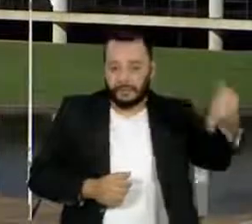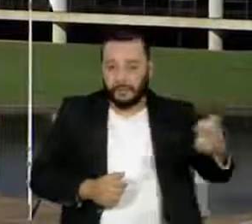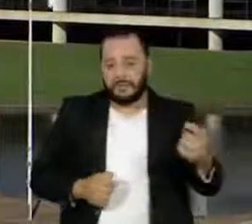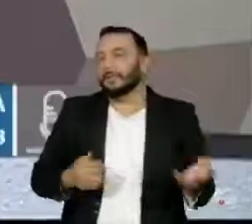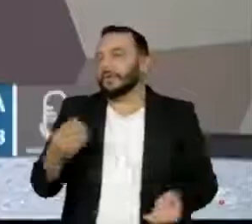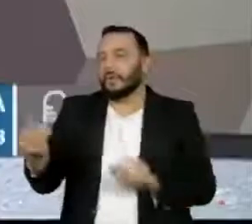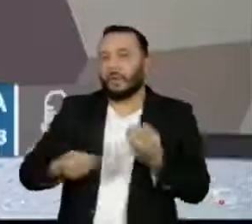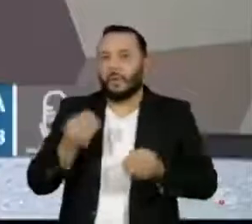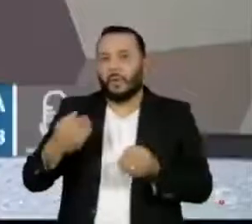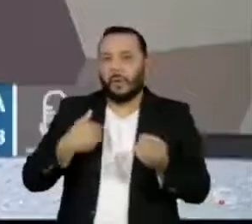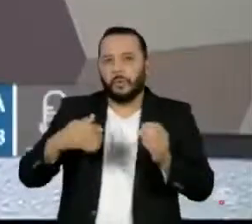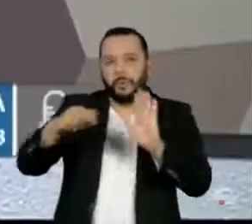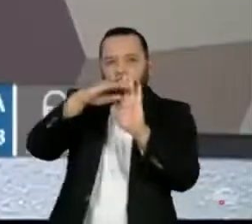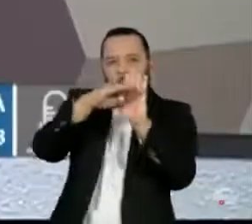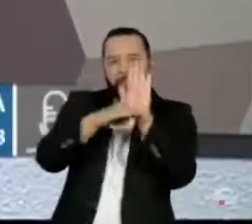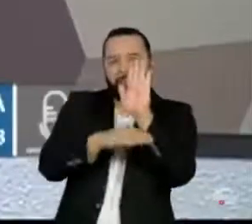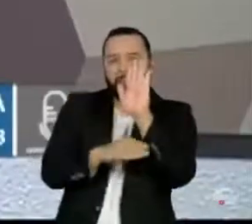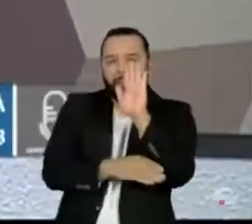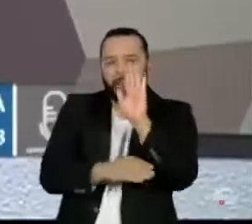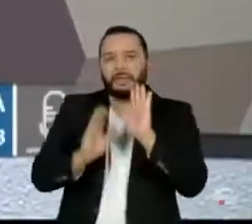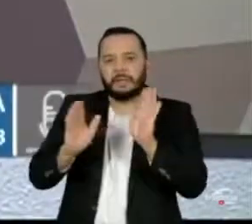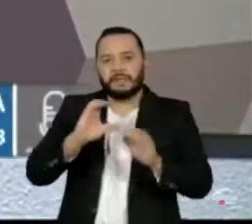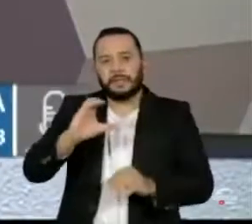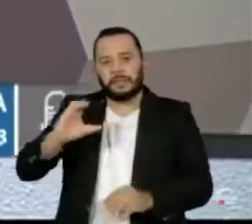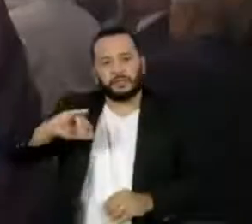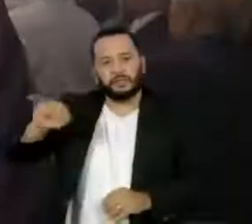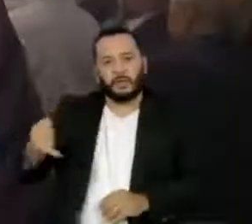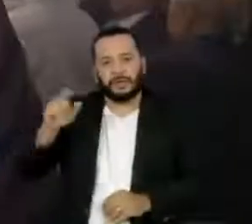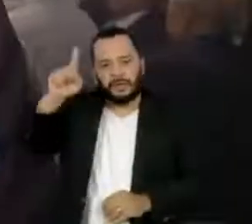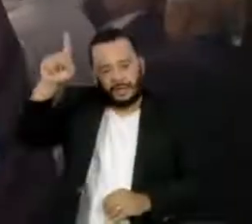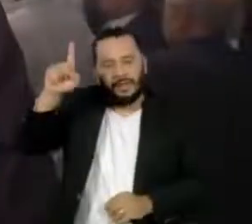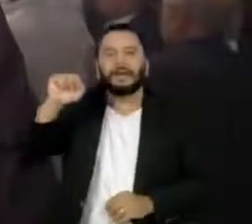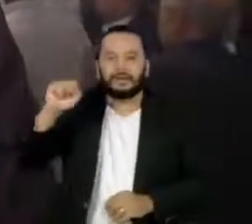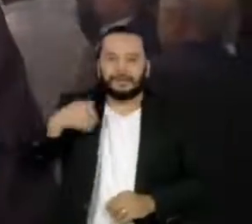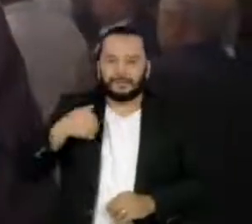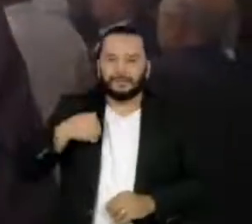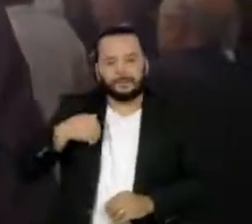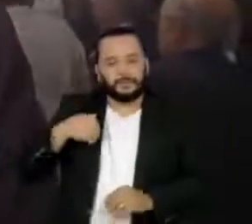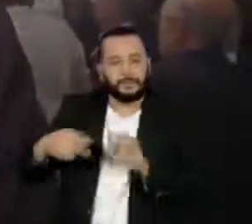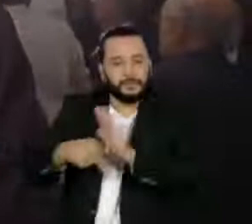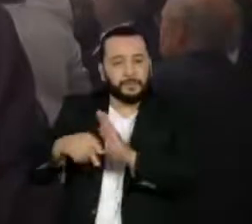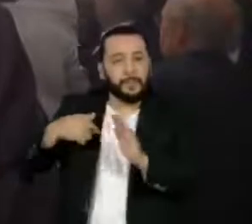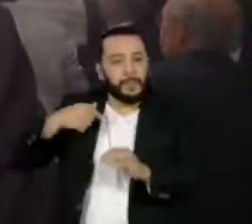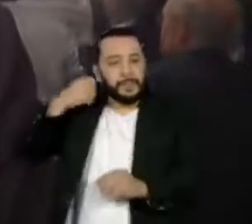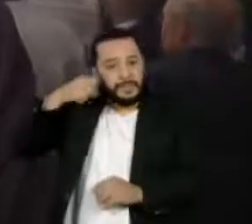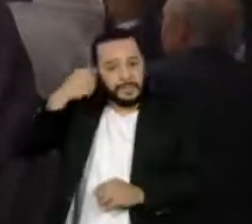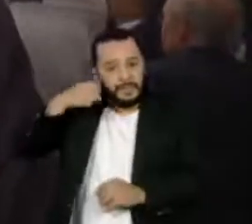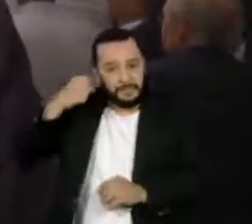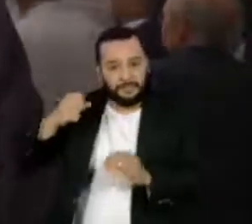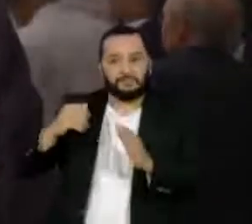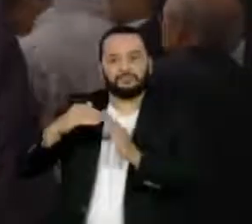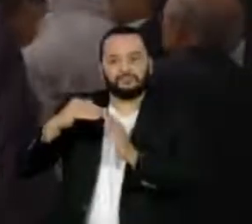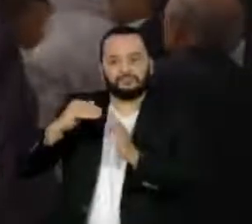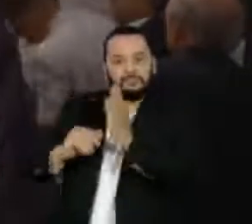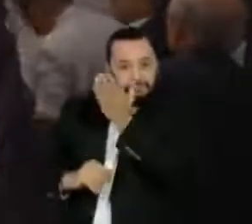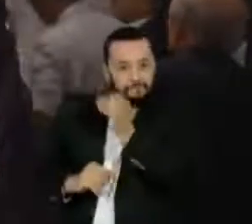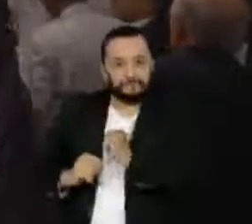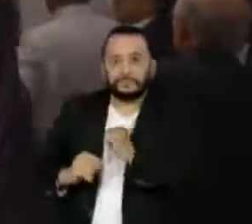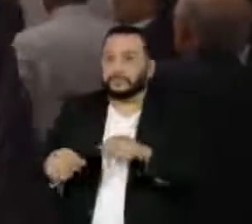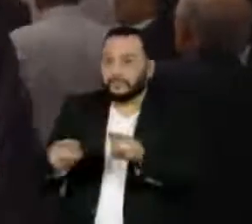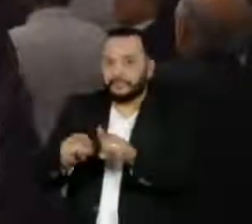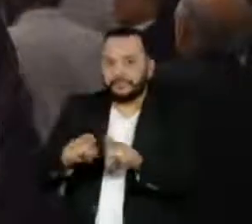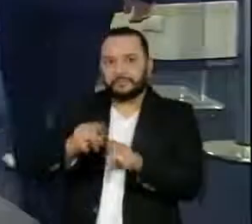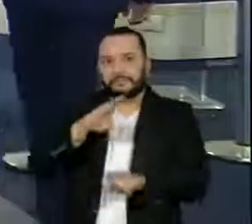Comissão de Constituição e Justiça do Senado. Depois da CCJ, o nome do desembargador Cássio Nunes Marques